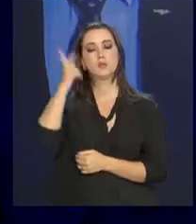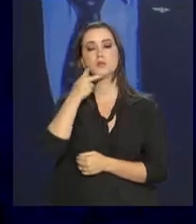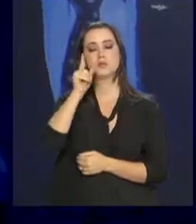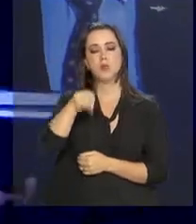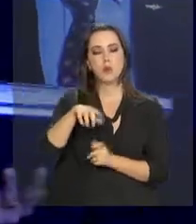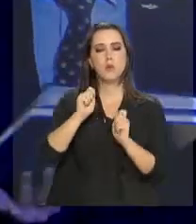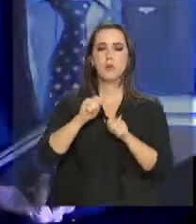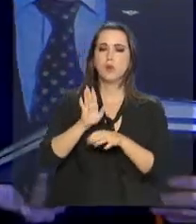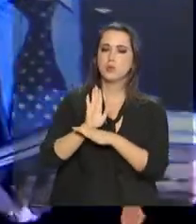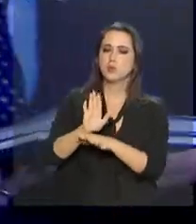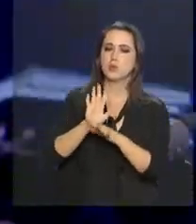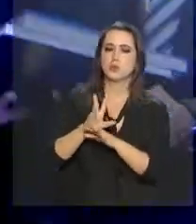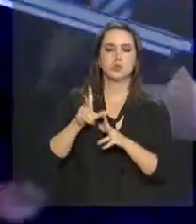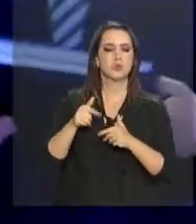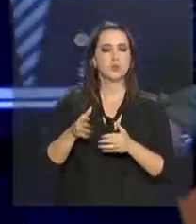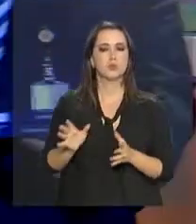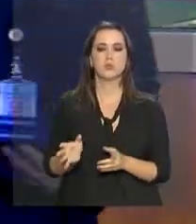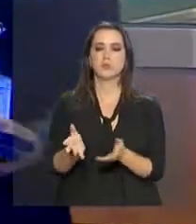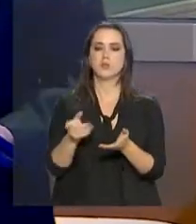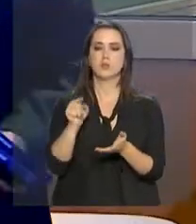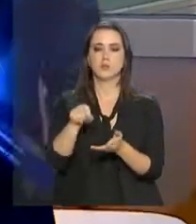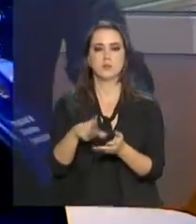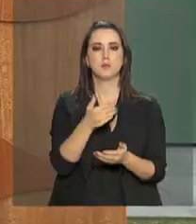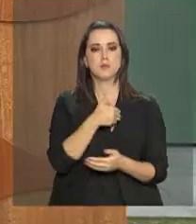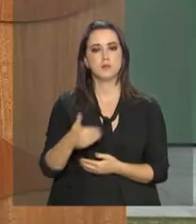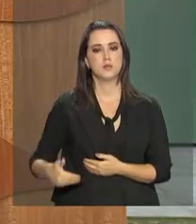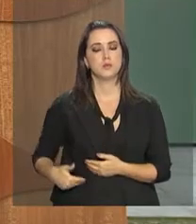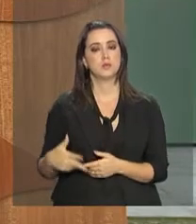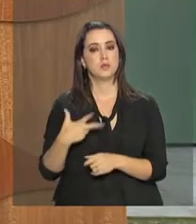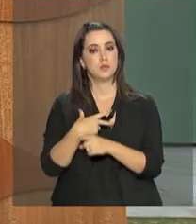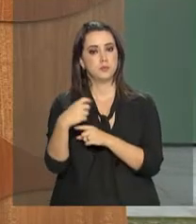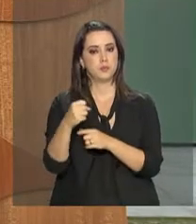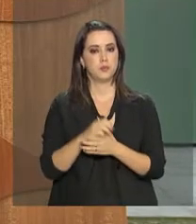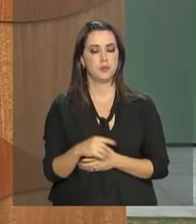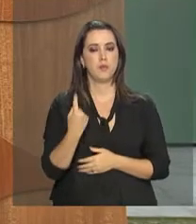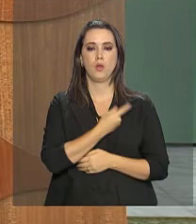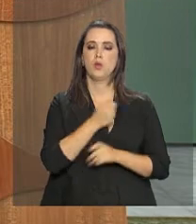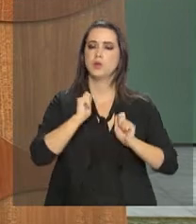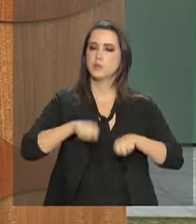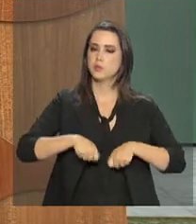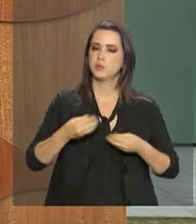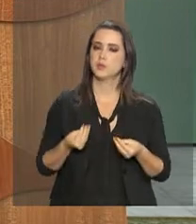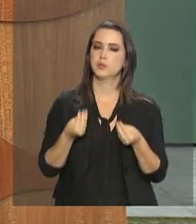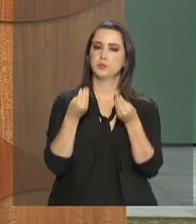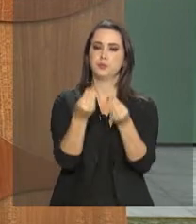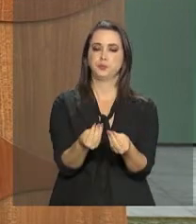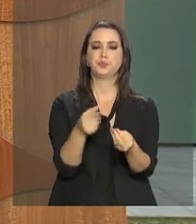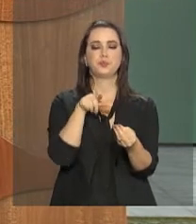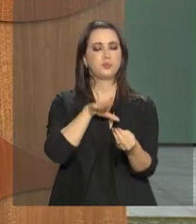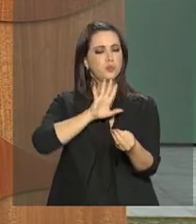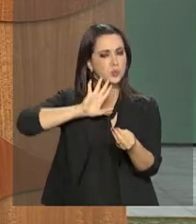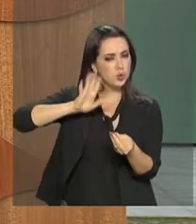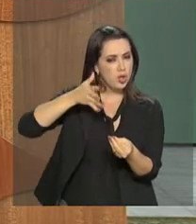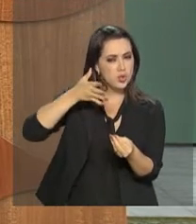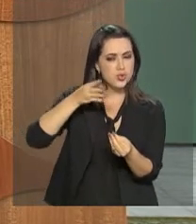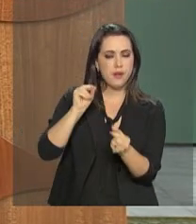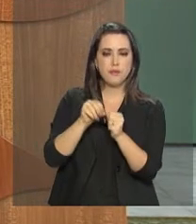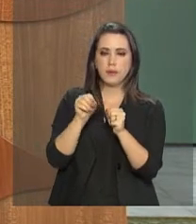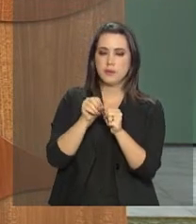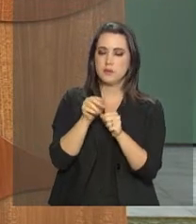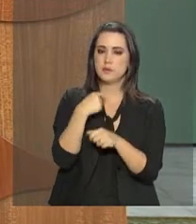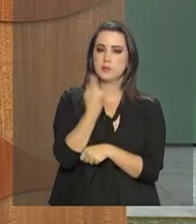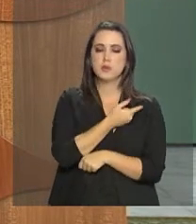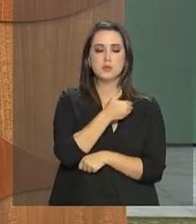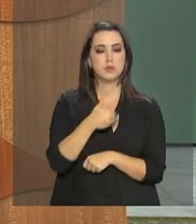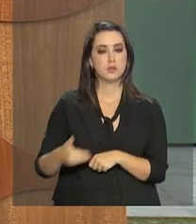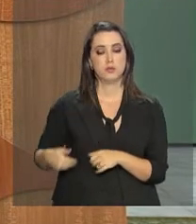disposto a colaborar intensamente com o governo eleito. Nós pudemos, naturalmente, entregar aquilo que foi feito pelo